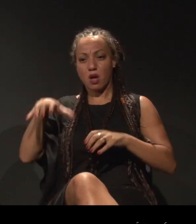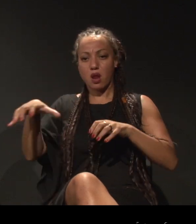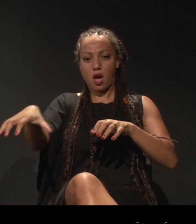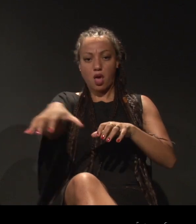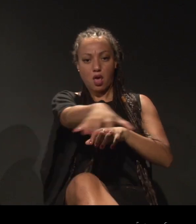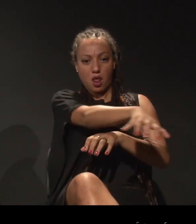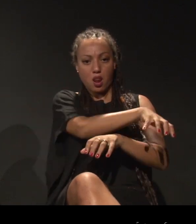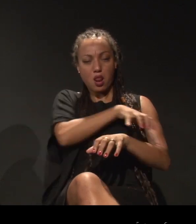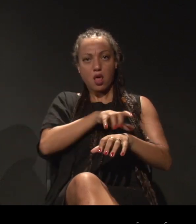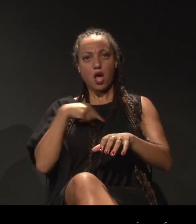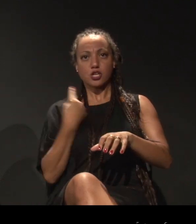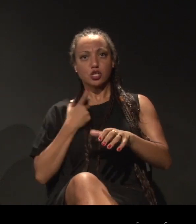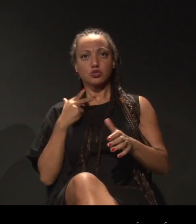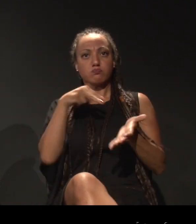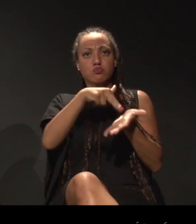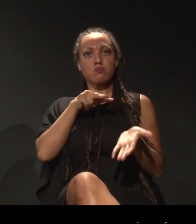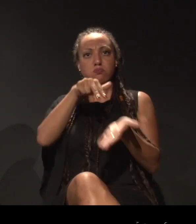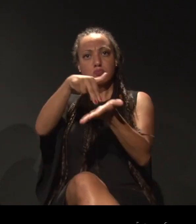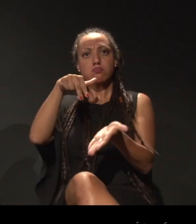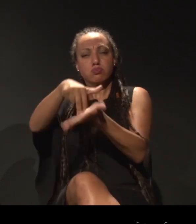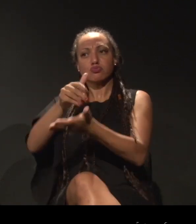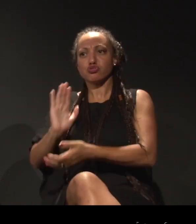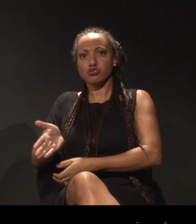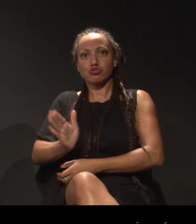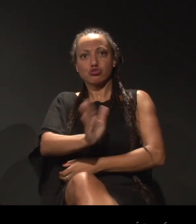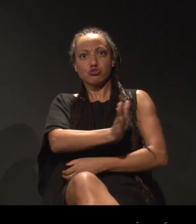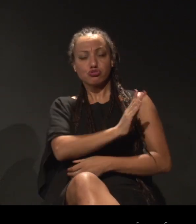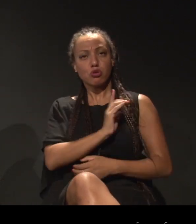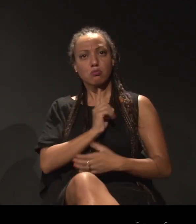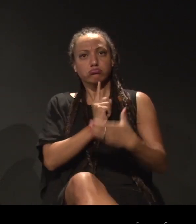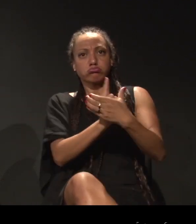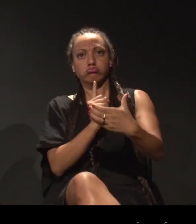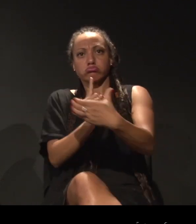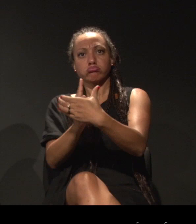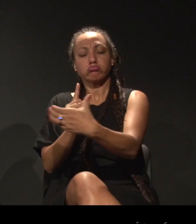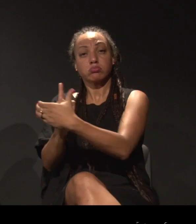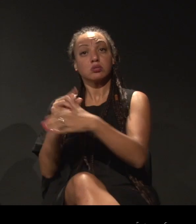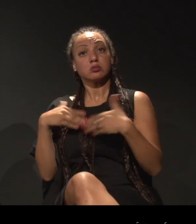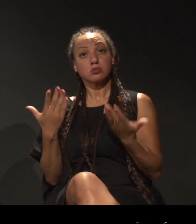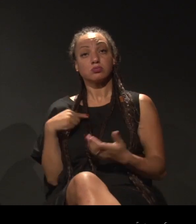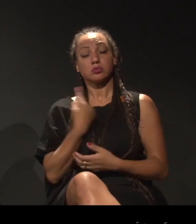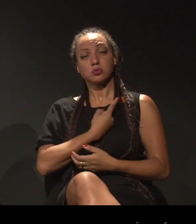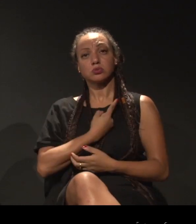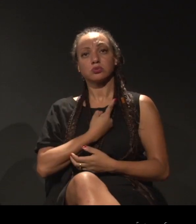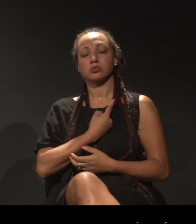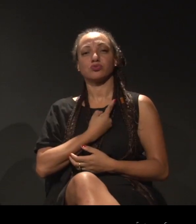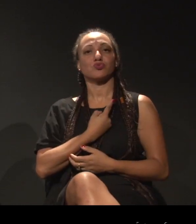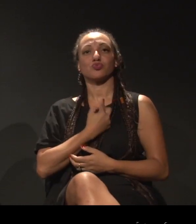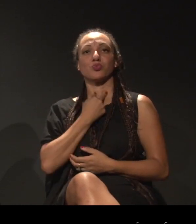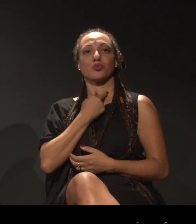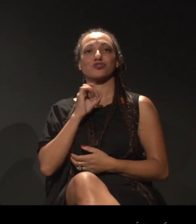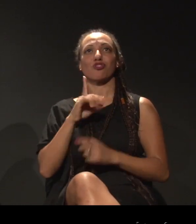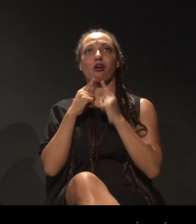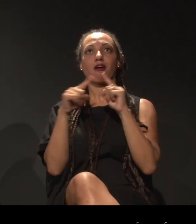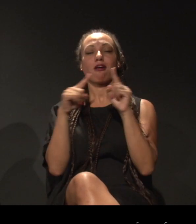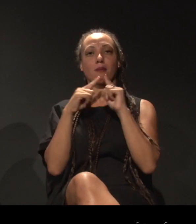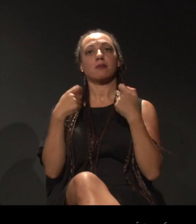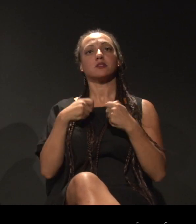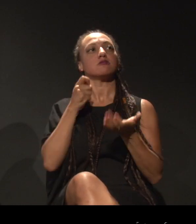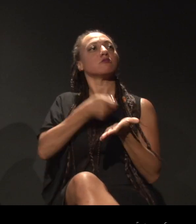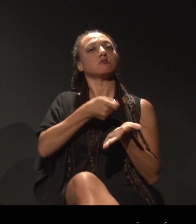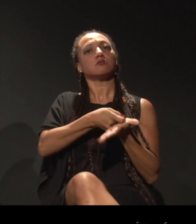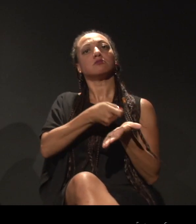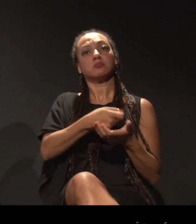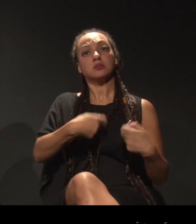devemos estar e somos parte delas, então, também cabe a nós não apenas reclamar, mas cobrar.